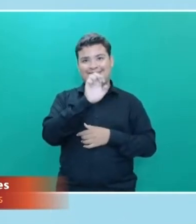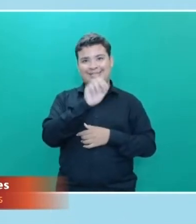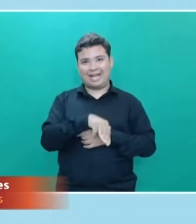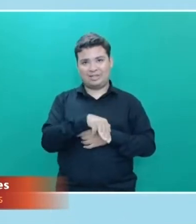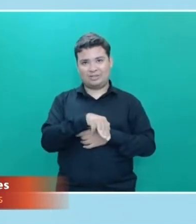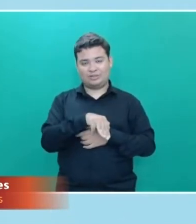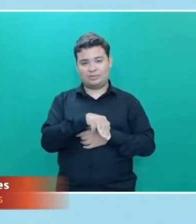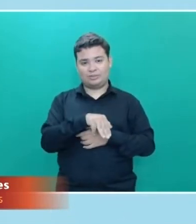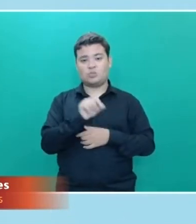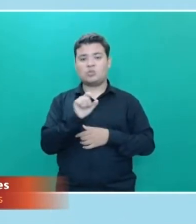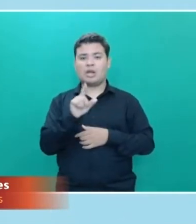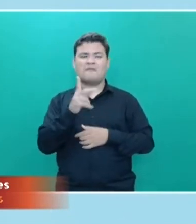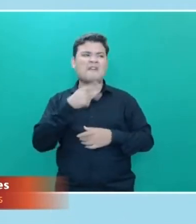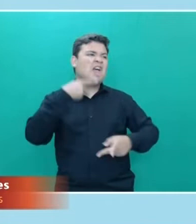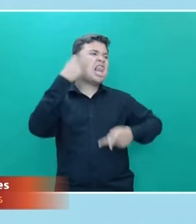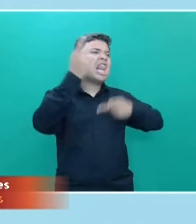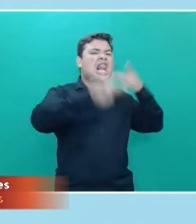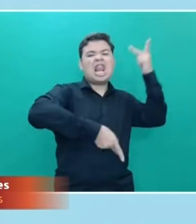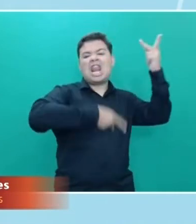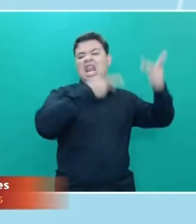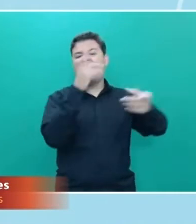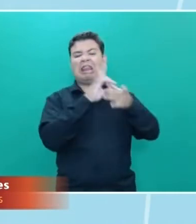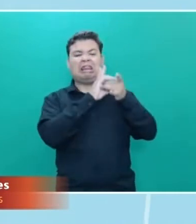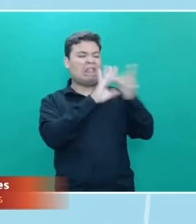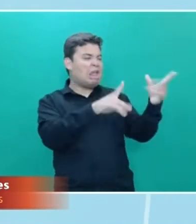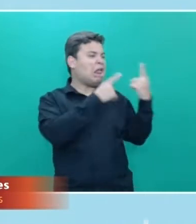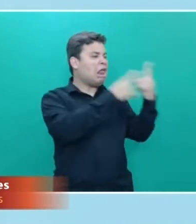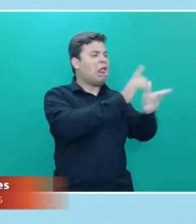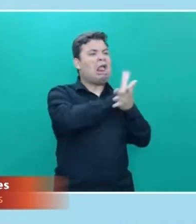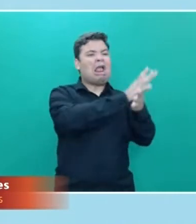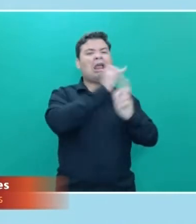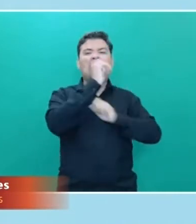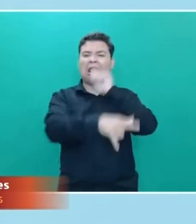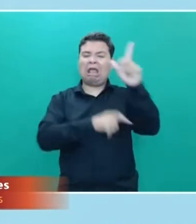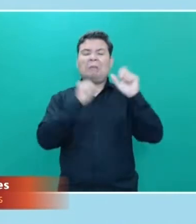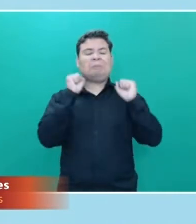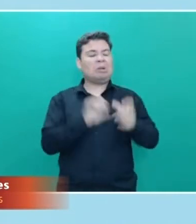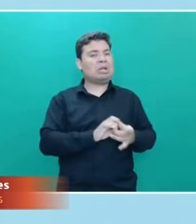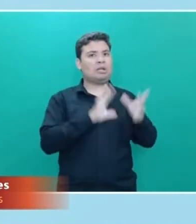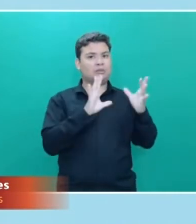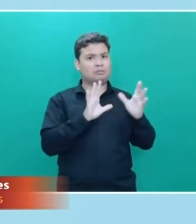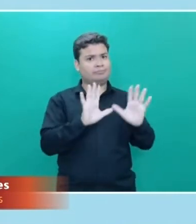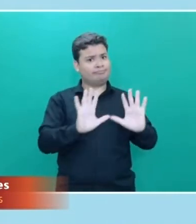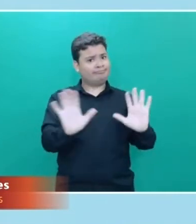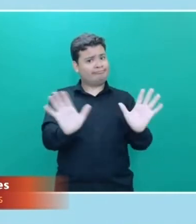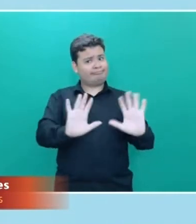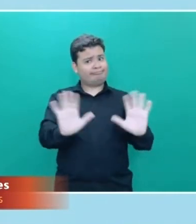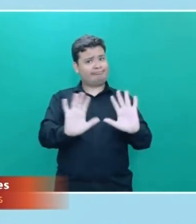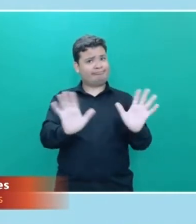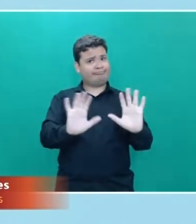posso ofender todo mundo, não é bem assim. A liberdade de expressão, ela requer também